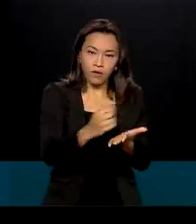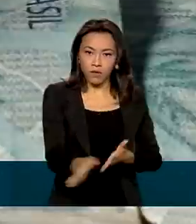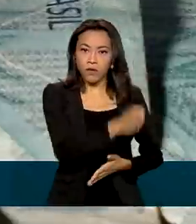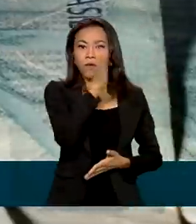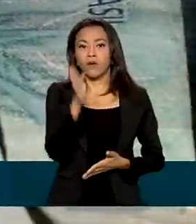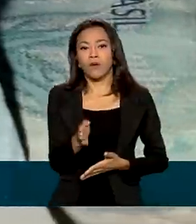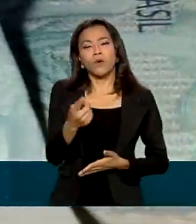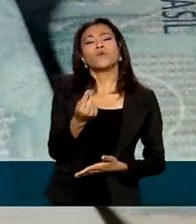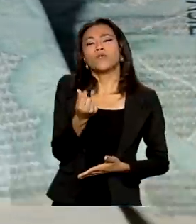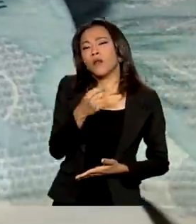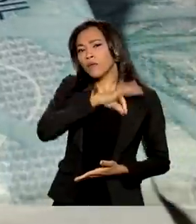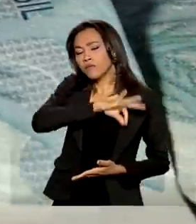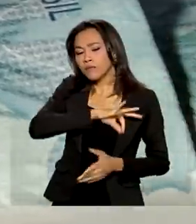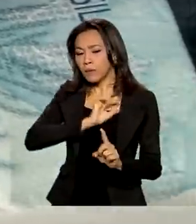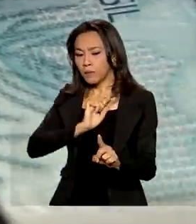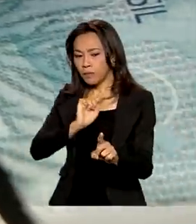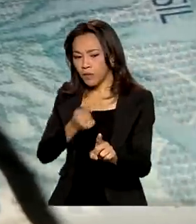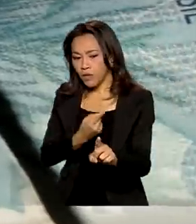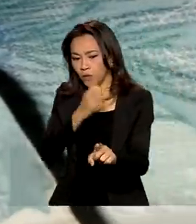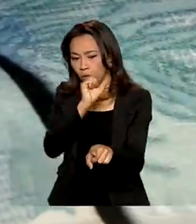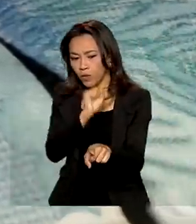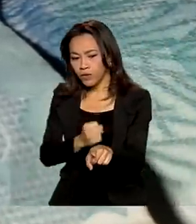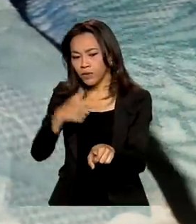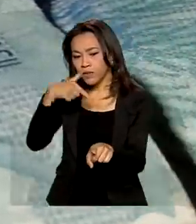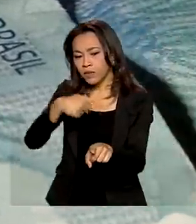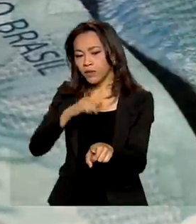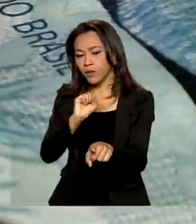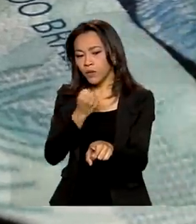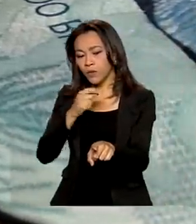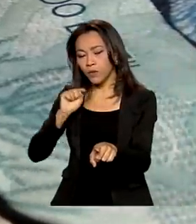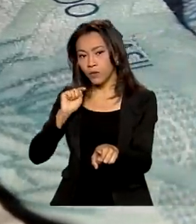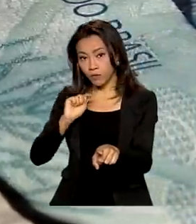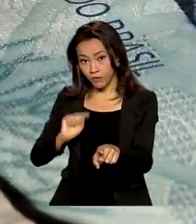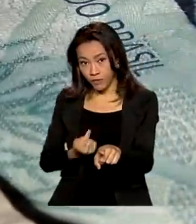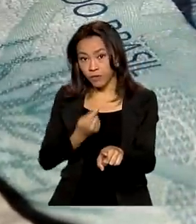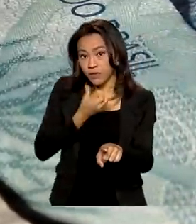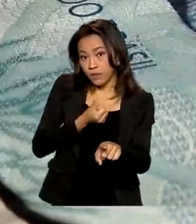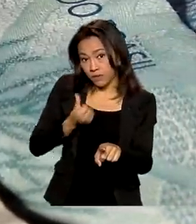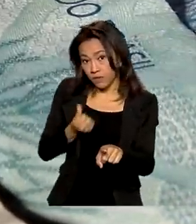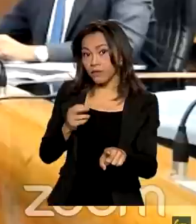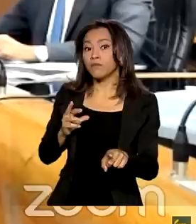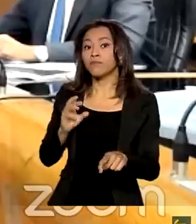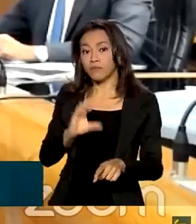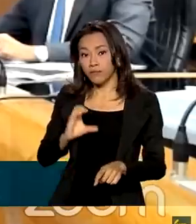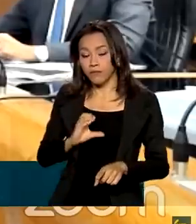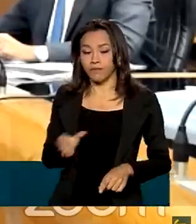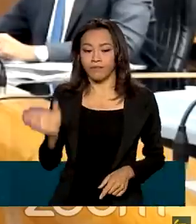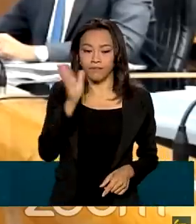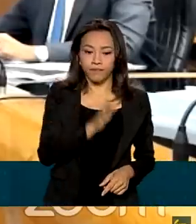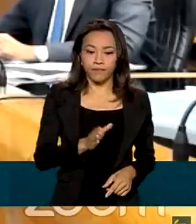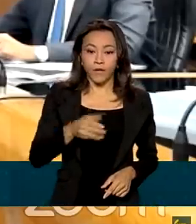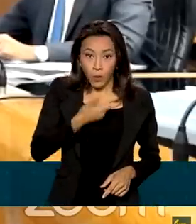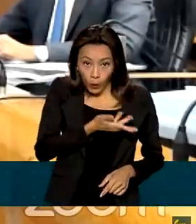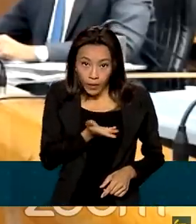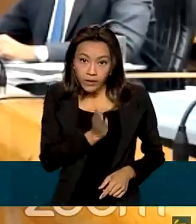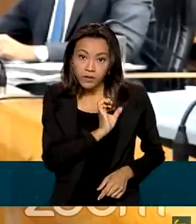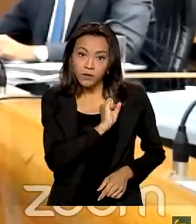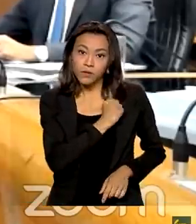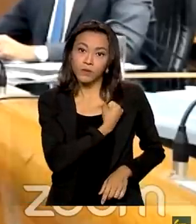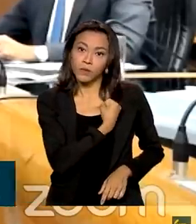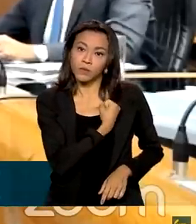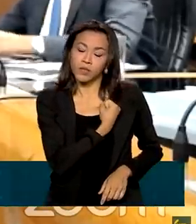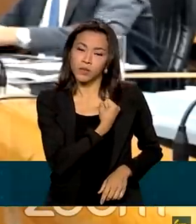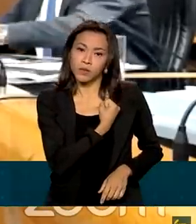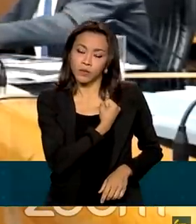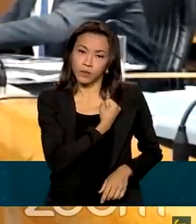admissão foi de R$.878,66. Com esses números dos dois primeiros